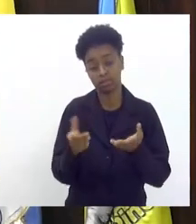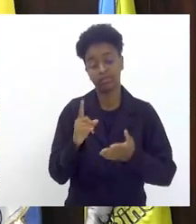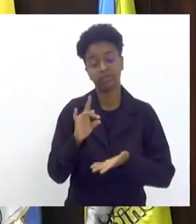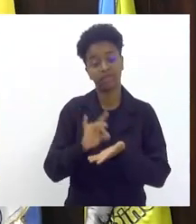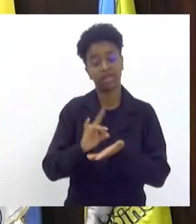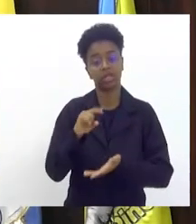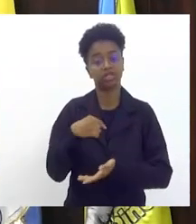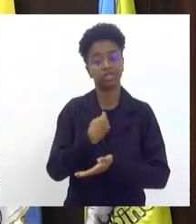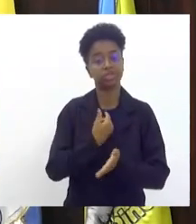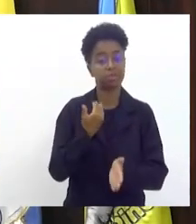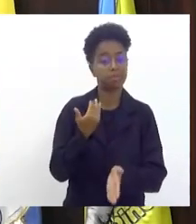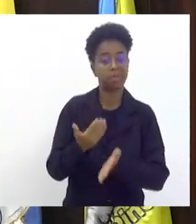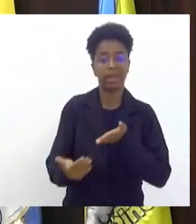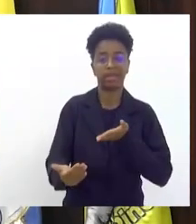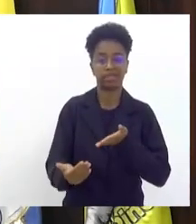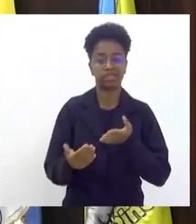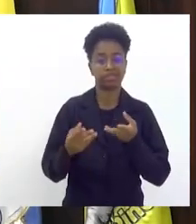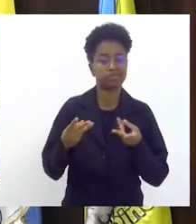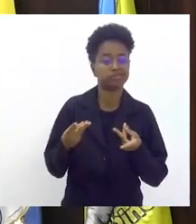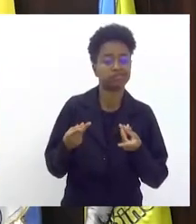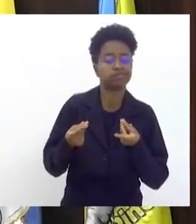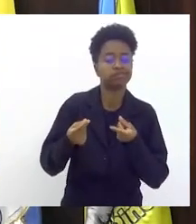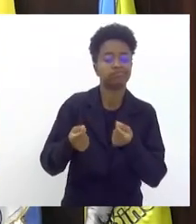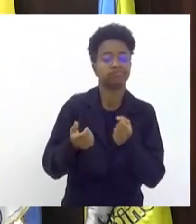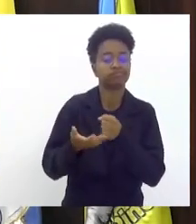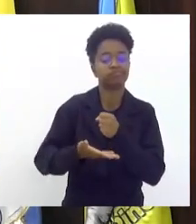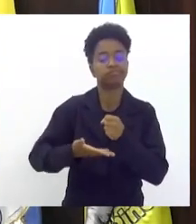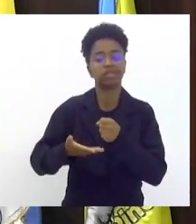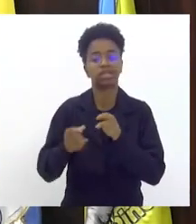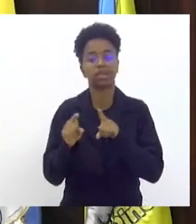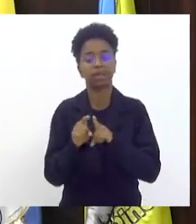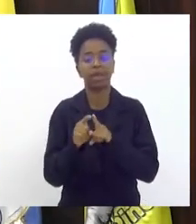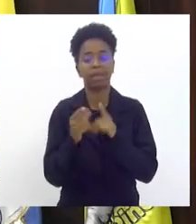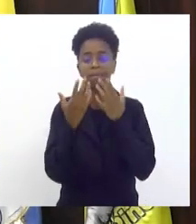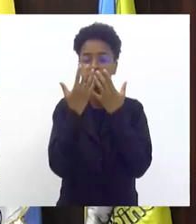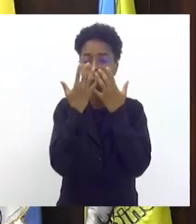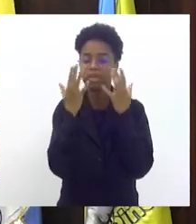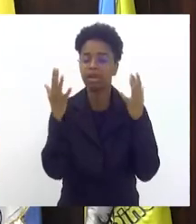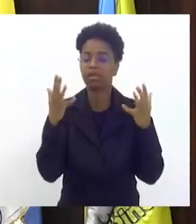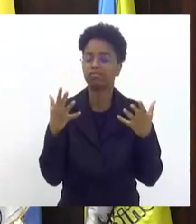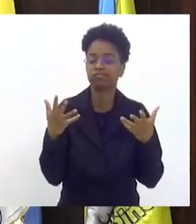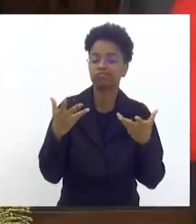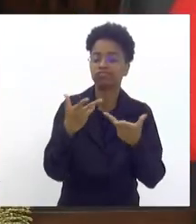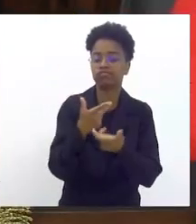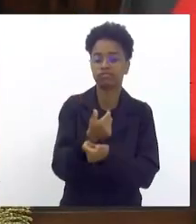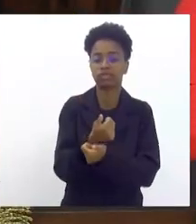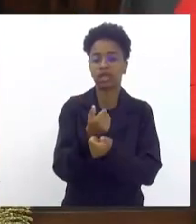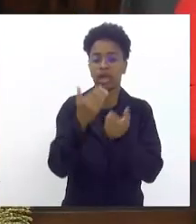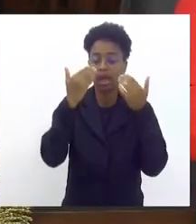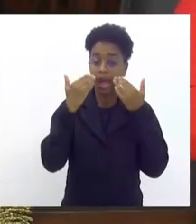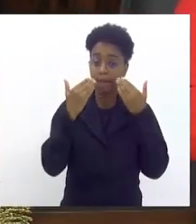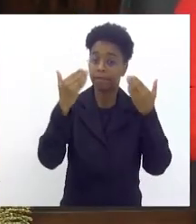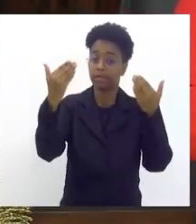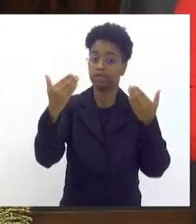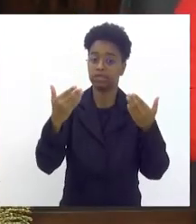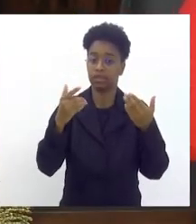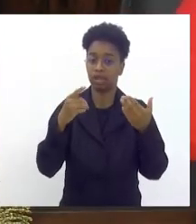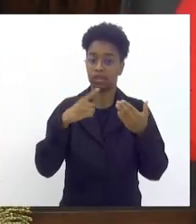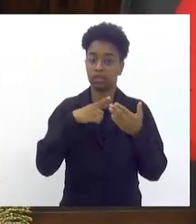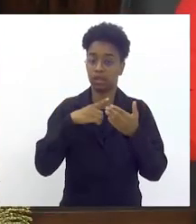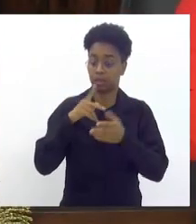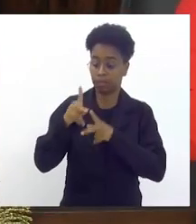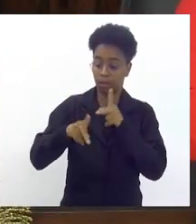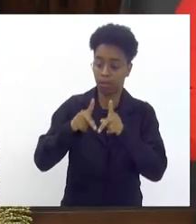fato a essência e o brilhantismo muitas vezes desse espetáculo que é promovido pela